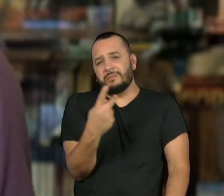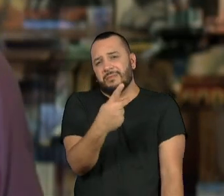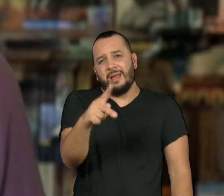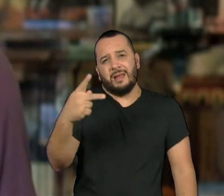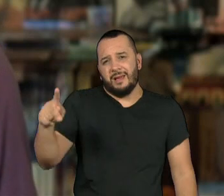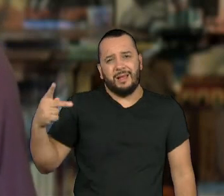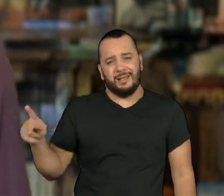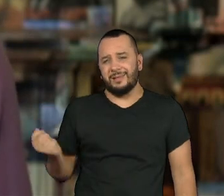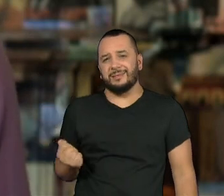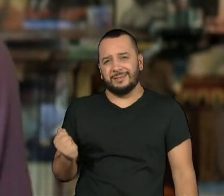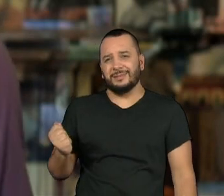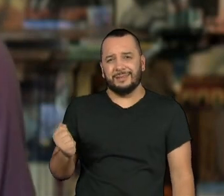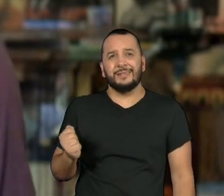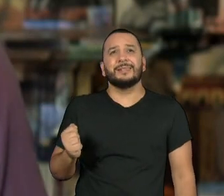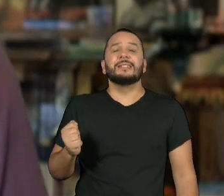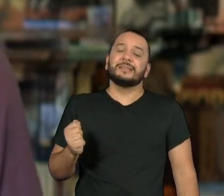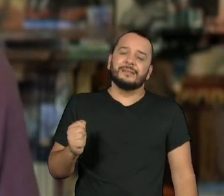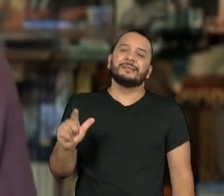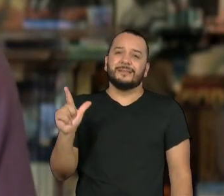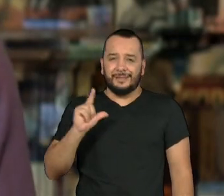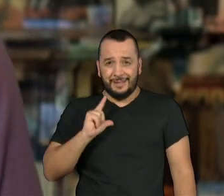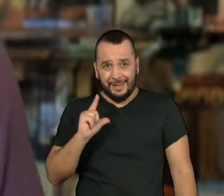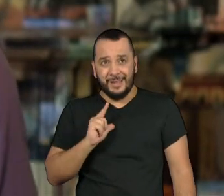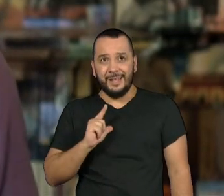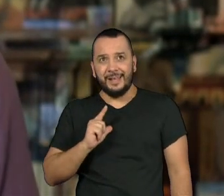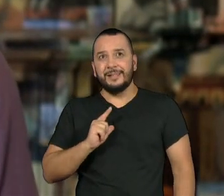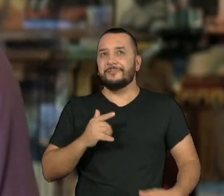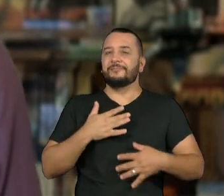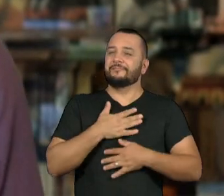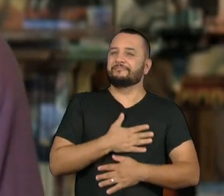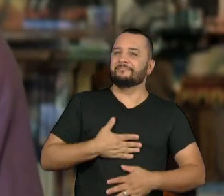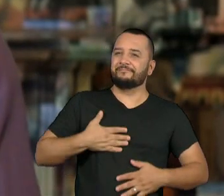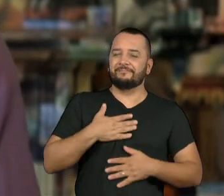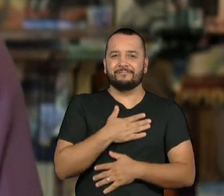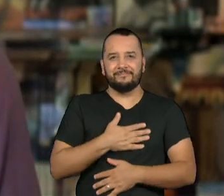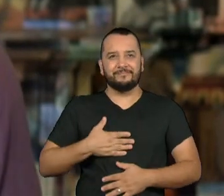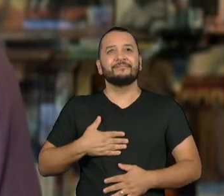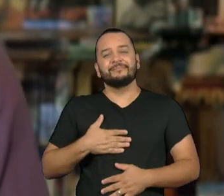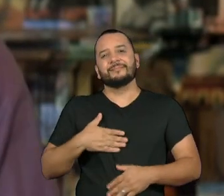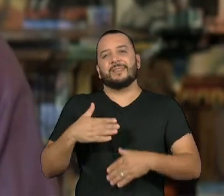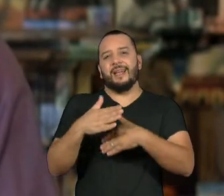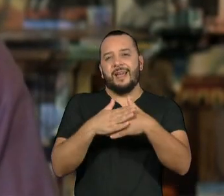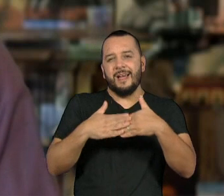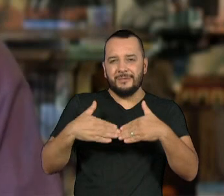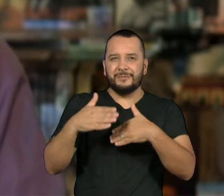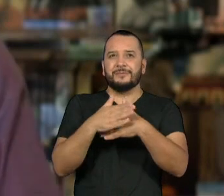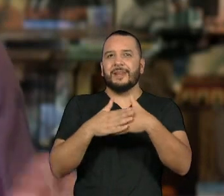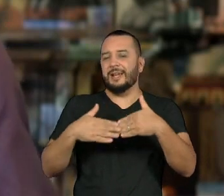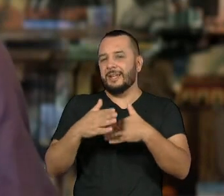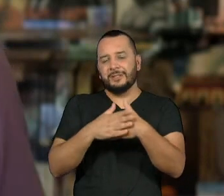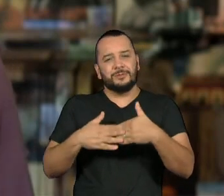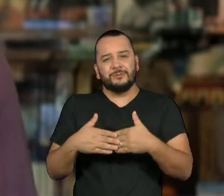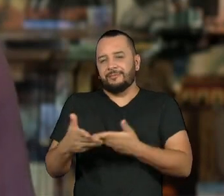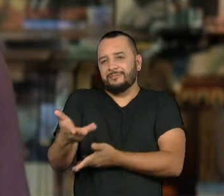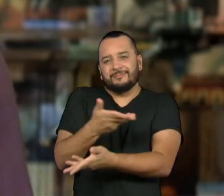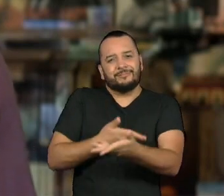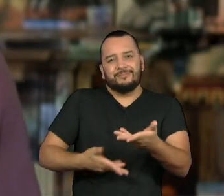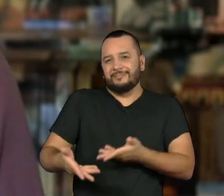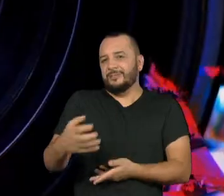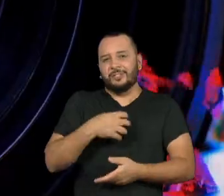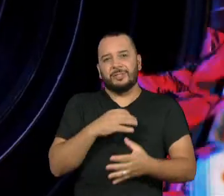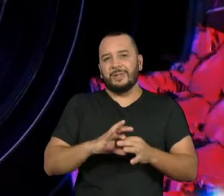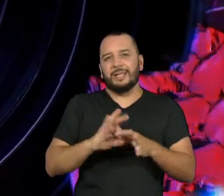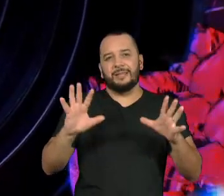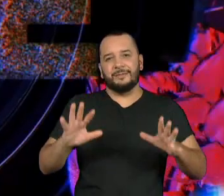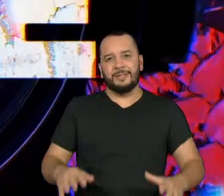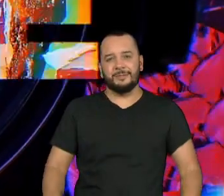quiserem, para elas terem, darem prazer e, sobretudo, afeto da forma mais livre possível.